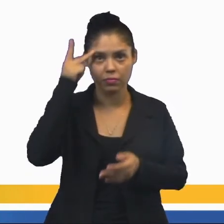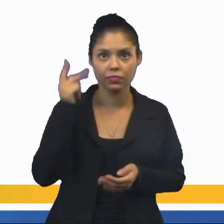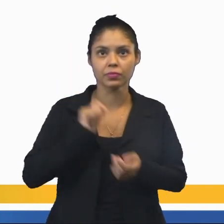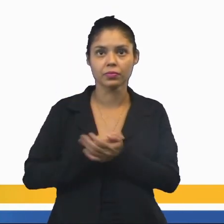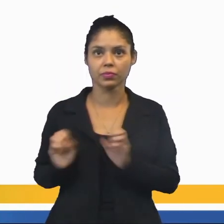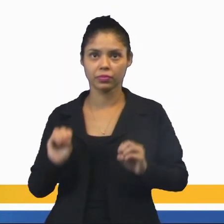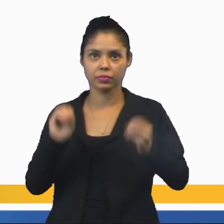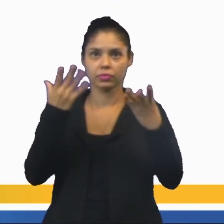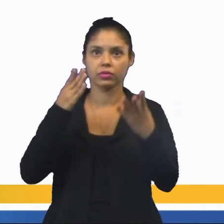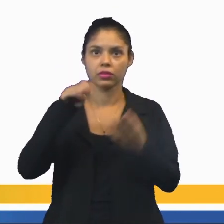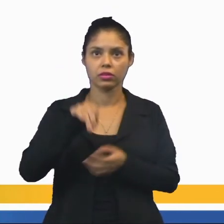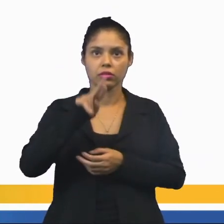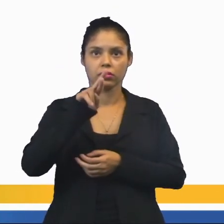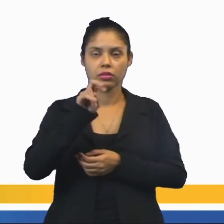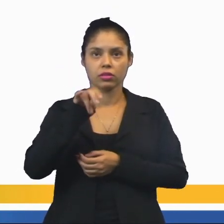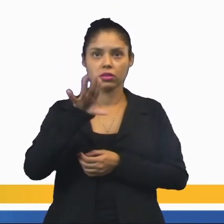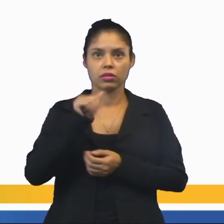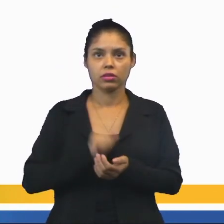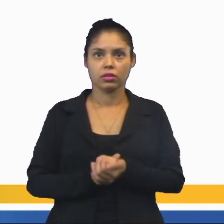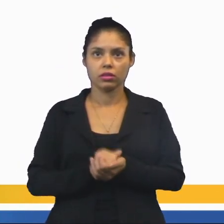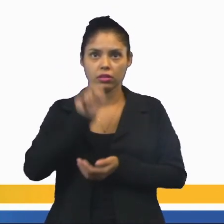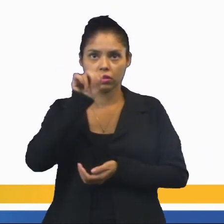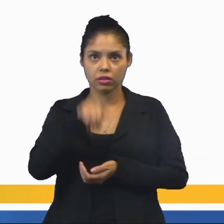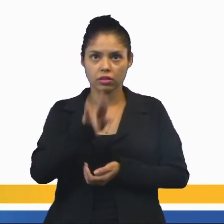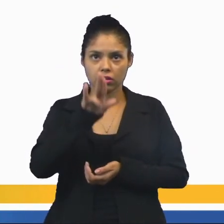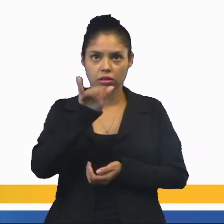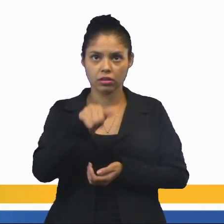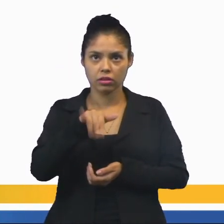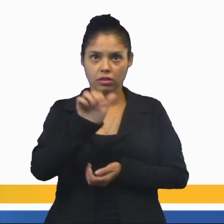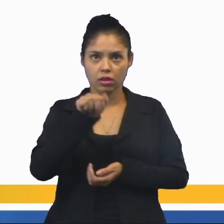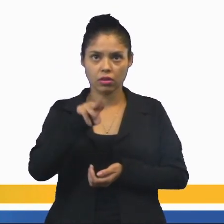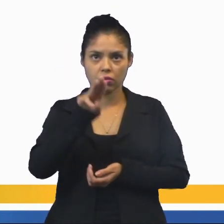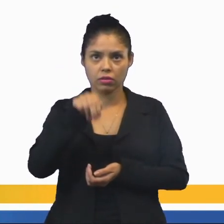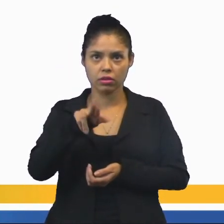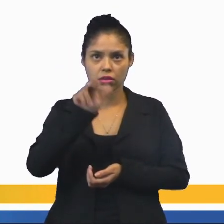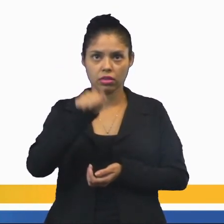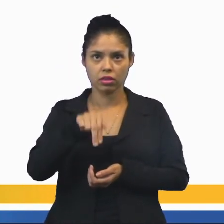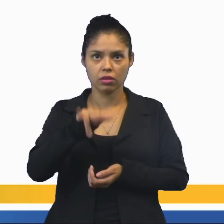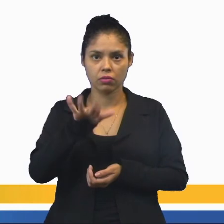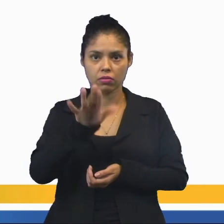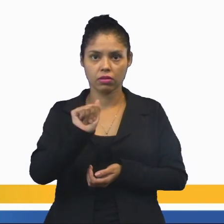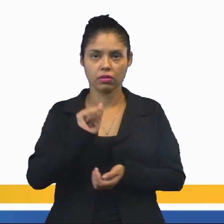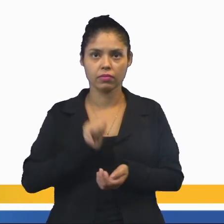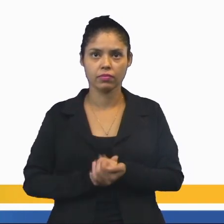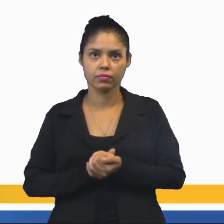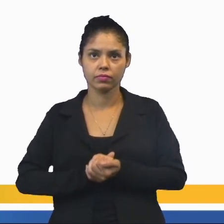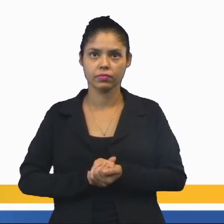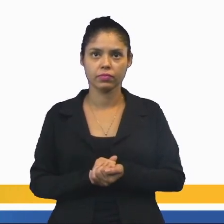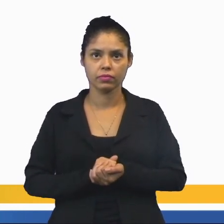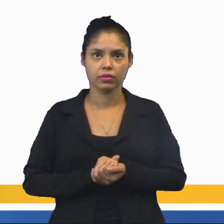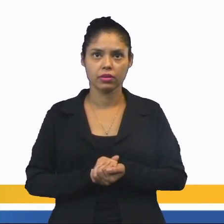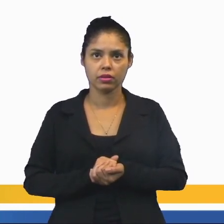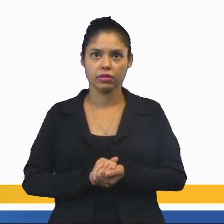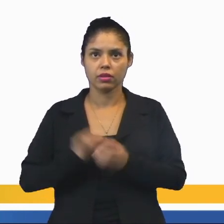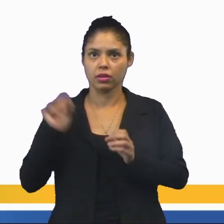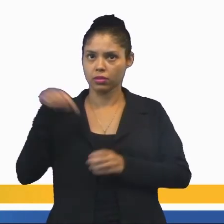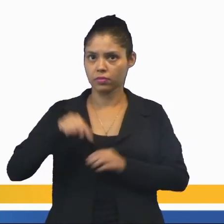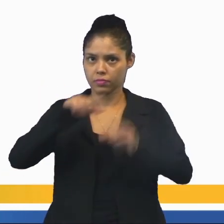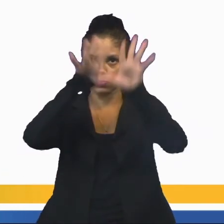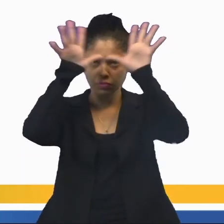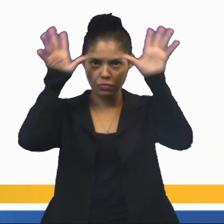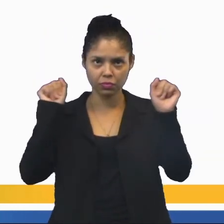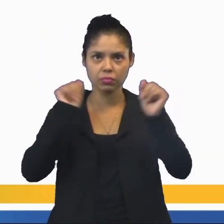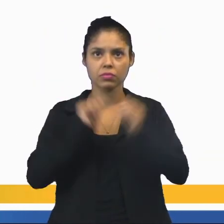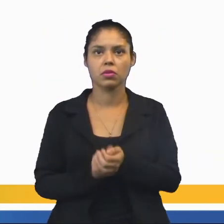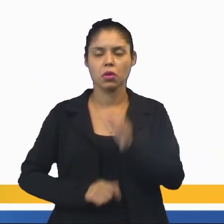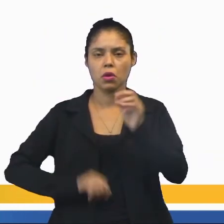é um festival de Iauanauá em Mutum, aqui no Acre. Certo? E eles têm um dia marcado,